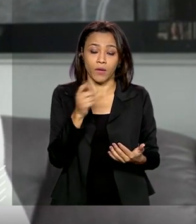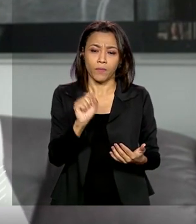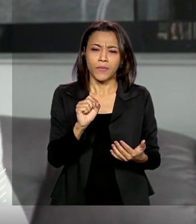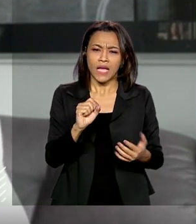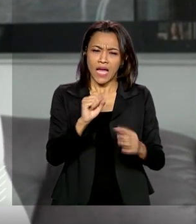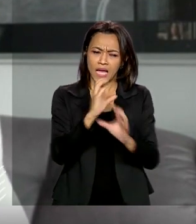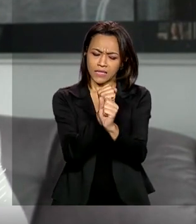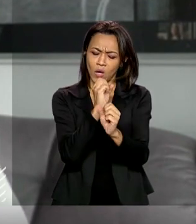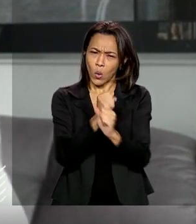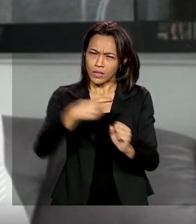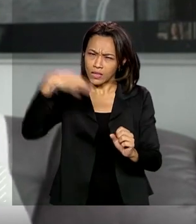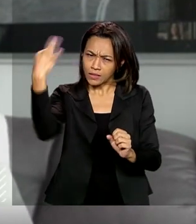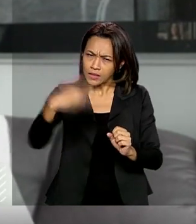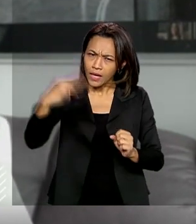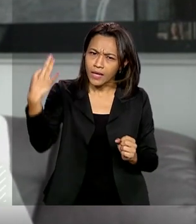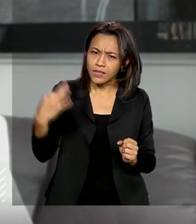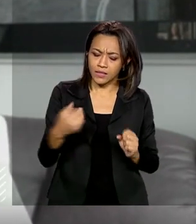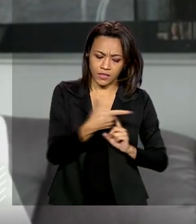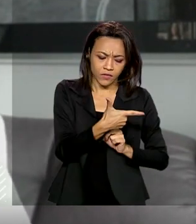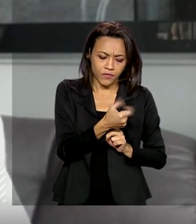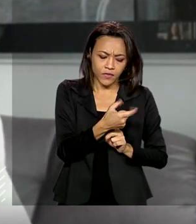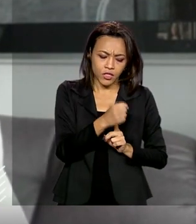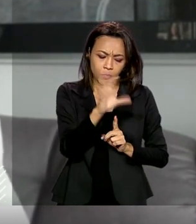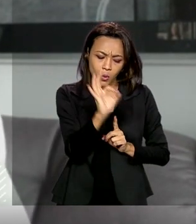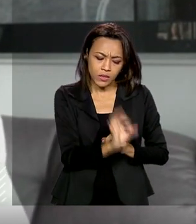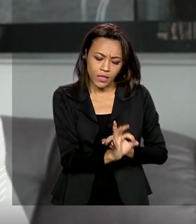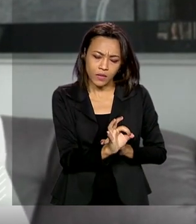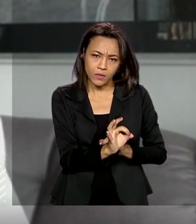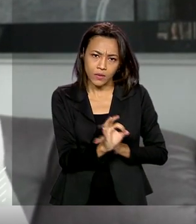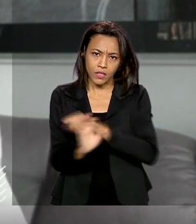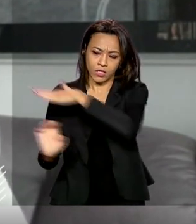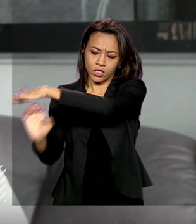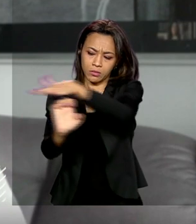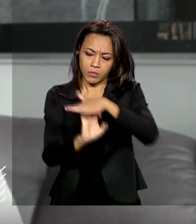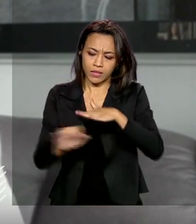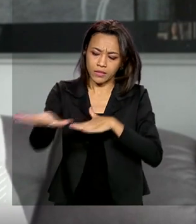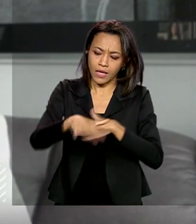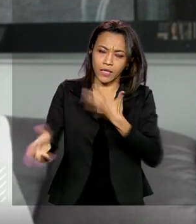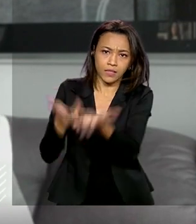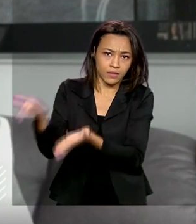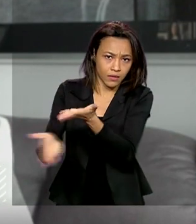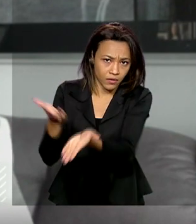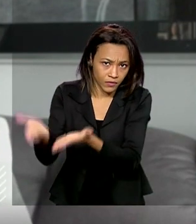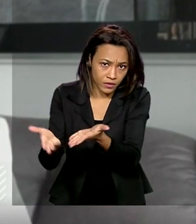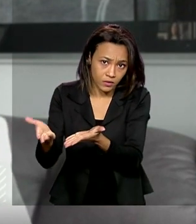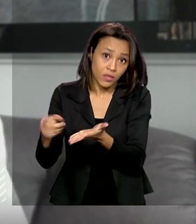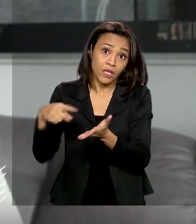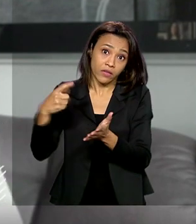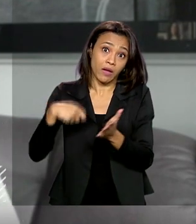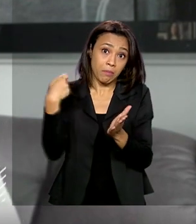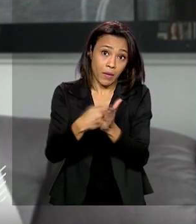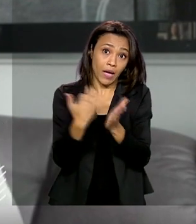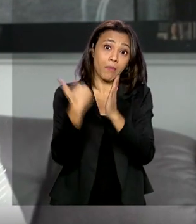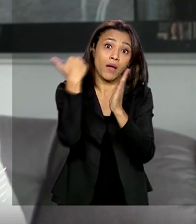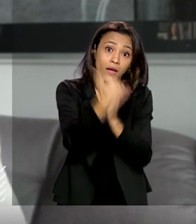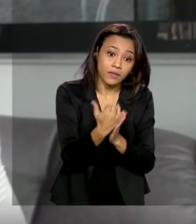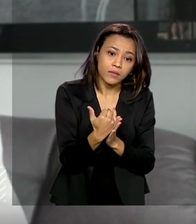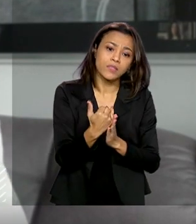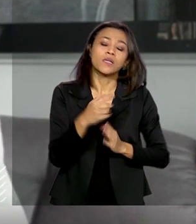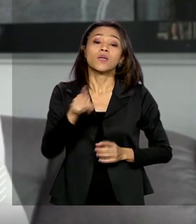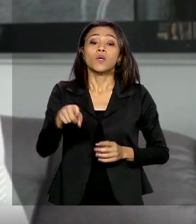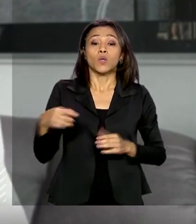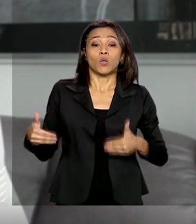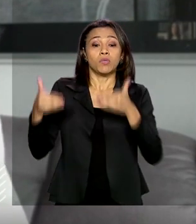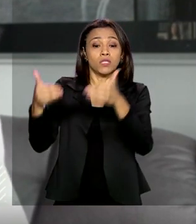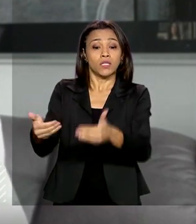essa conta está certa? Quando esses 20% de empresas do setor de serviço argumentam que vão pagar mais, por outro lado, o Ministério